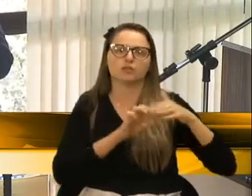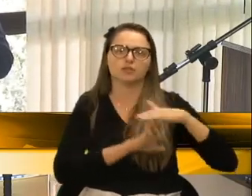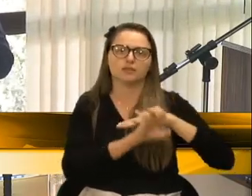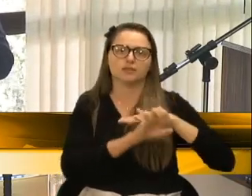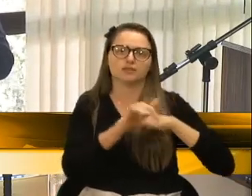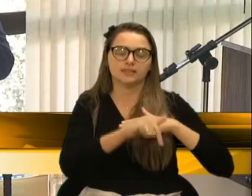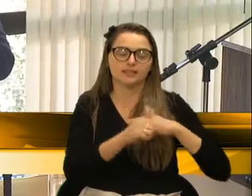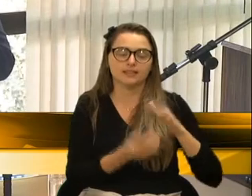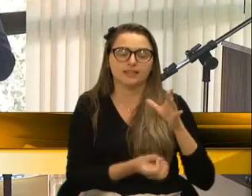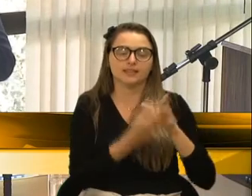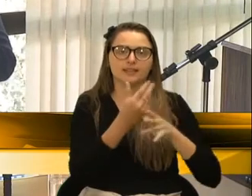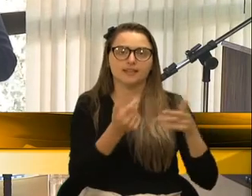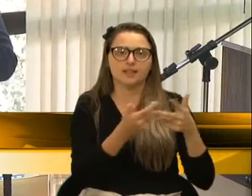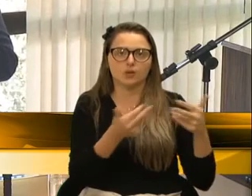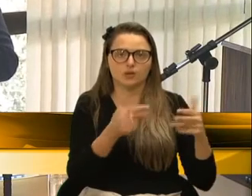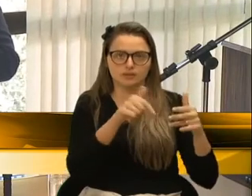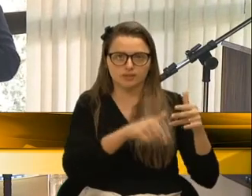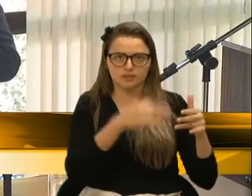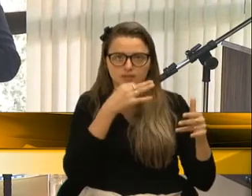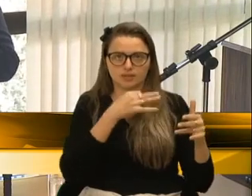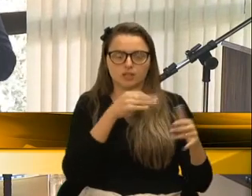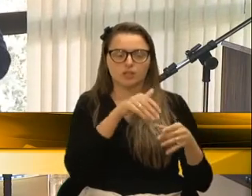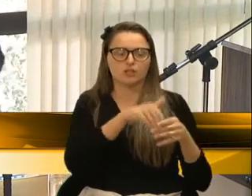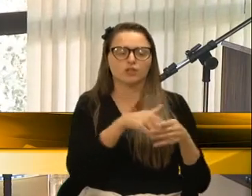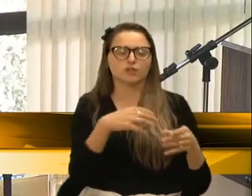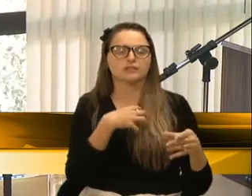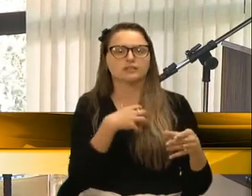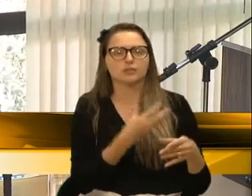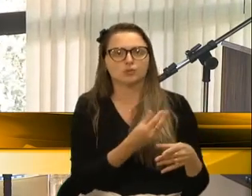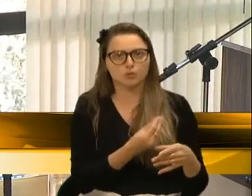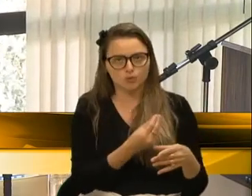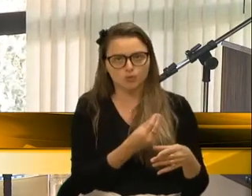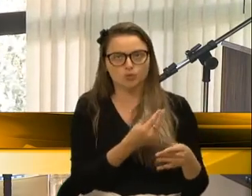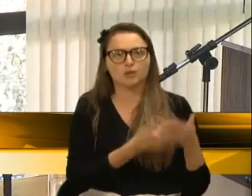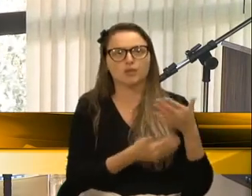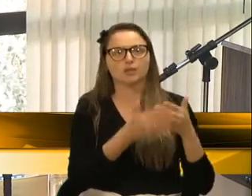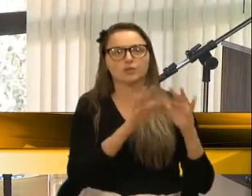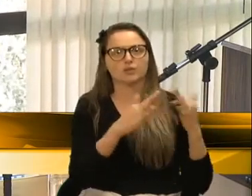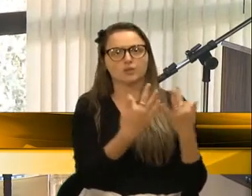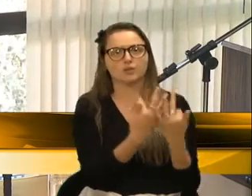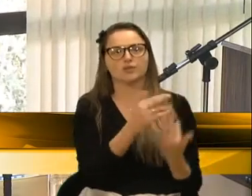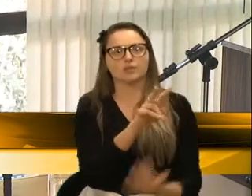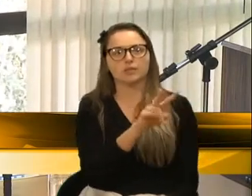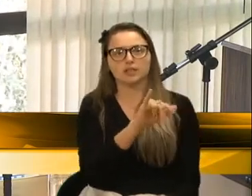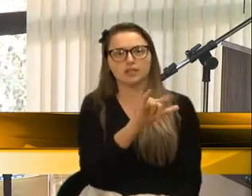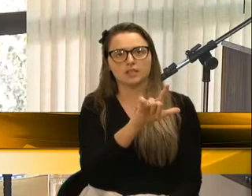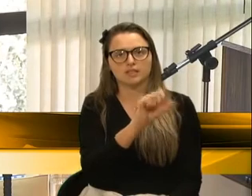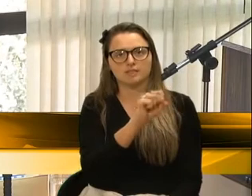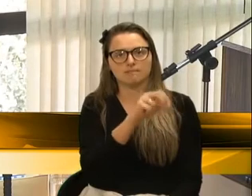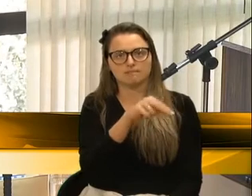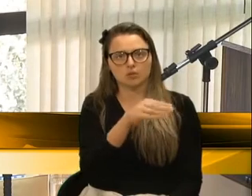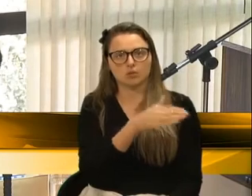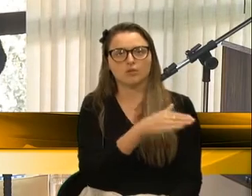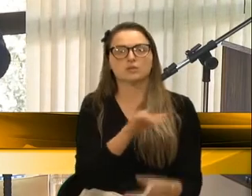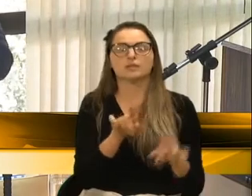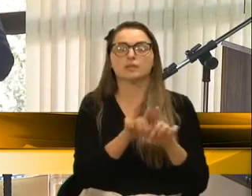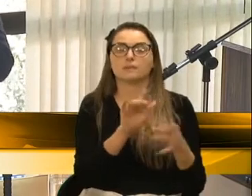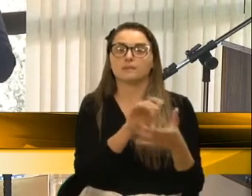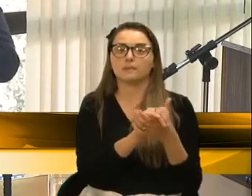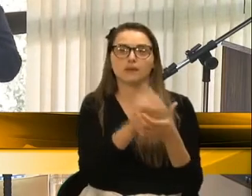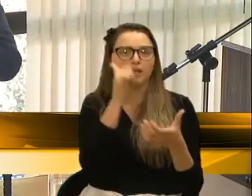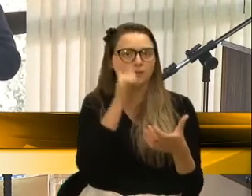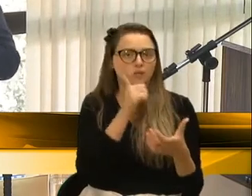aqui em Caxias do Sul. Então, fica aí o voto de pesar, os meus sentimentos, a família do Wilson José Meneguce, também a esposa dele,